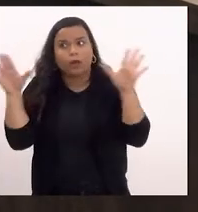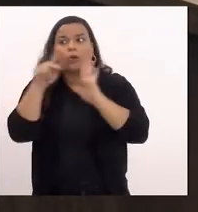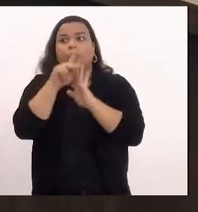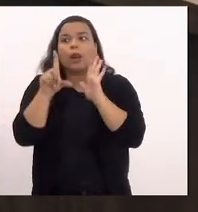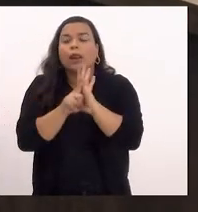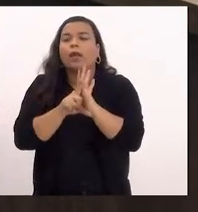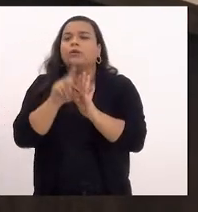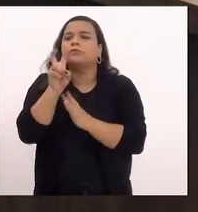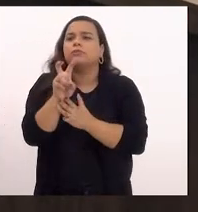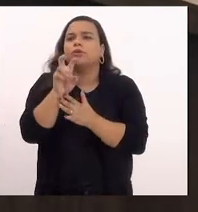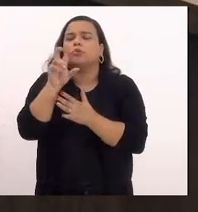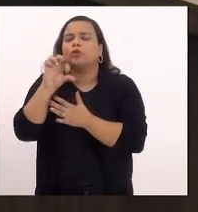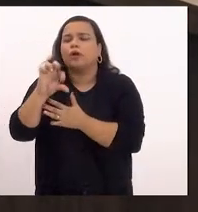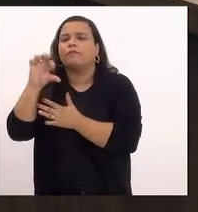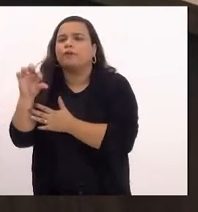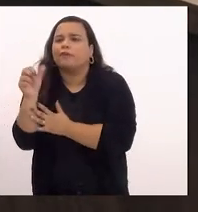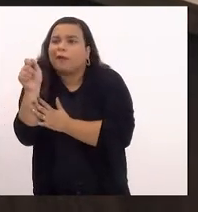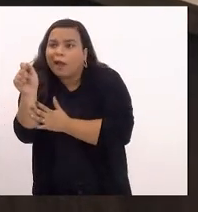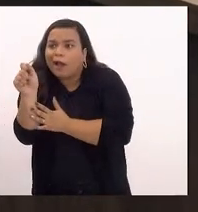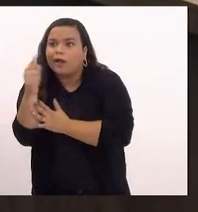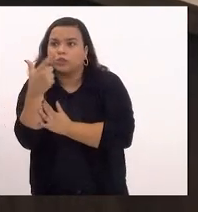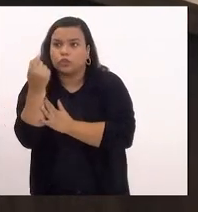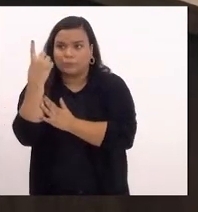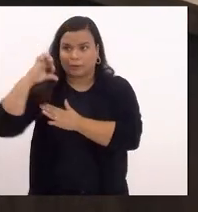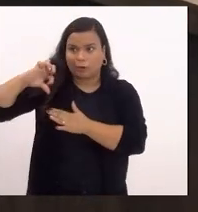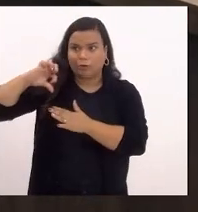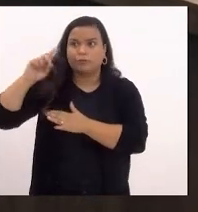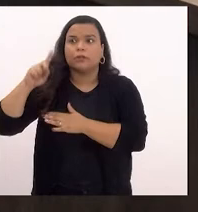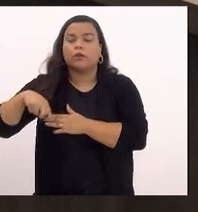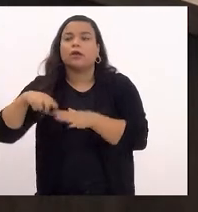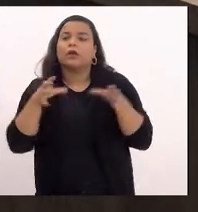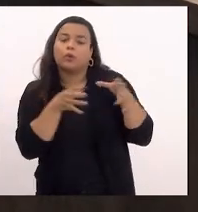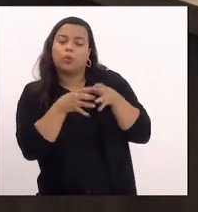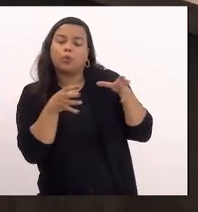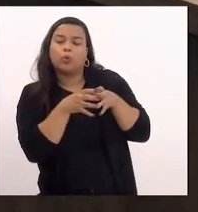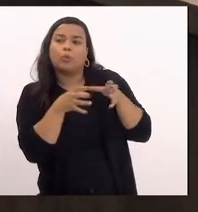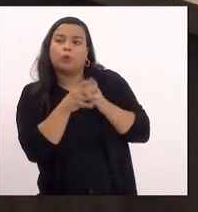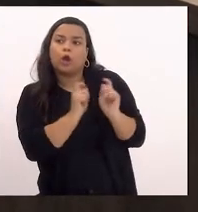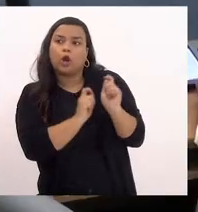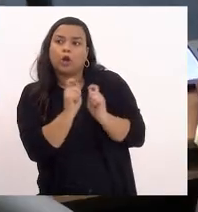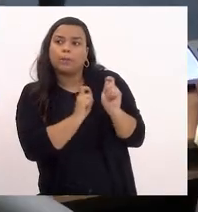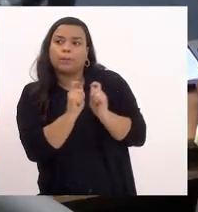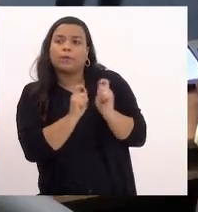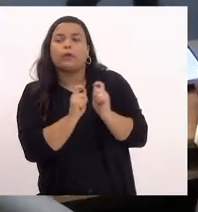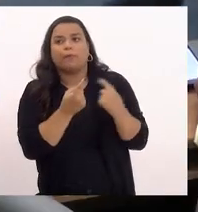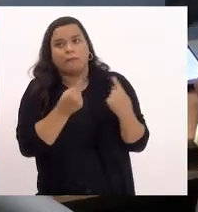599-A, de 2019, o parecer da Comissão de Economia foi contrário às emendas.